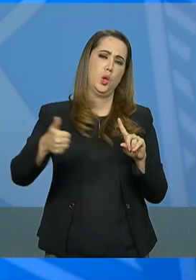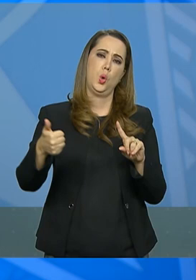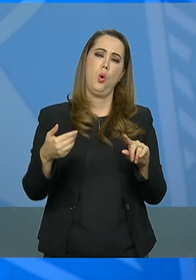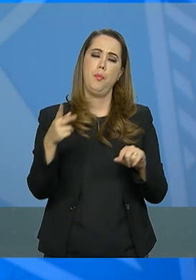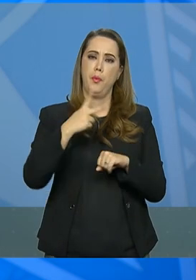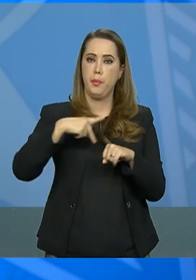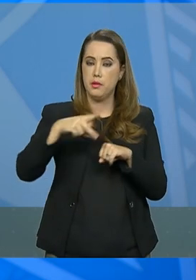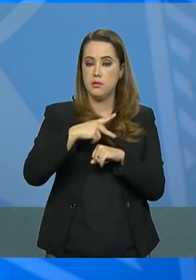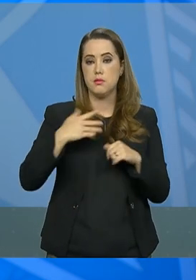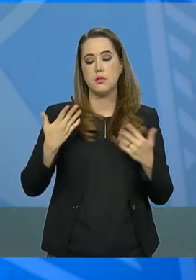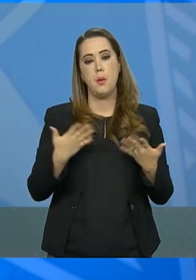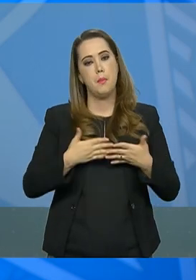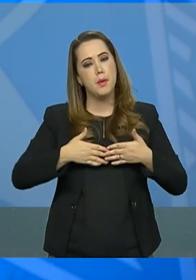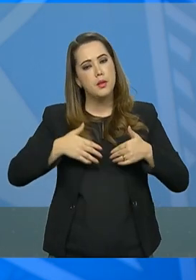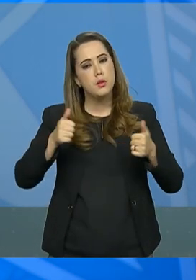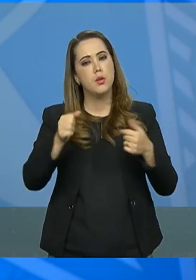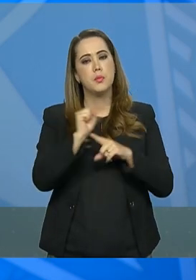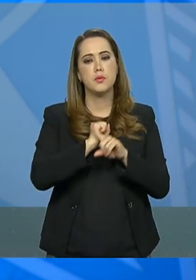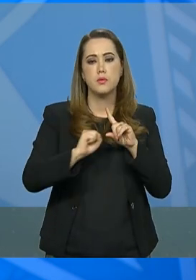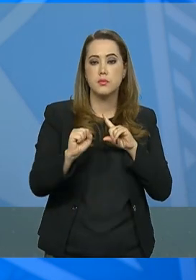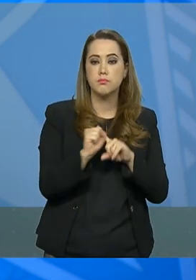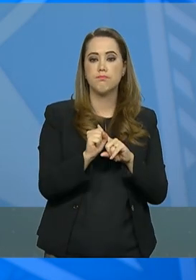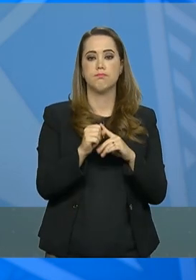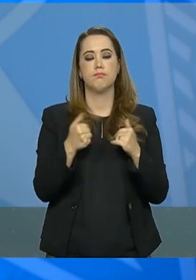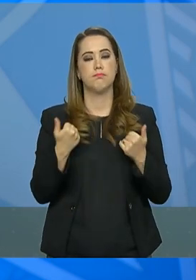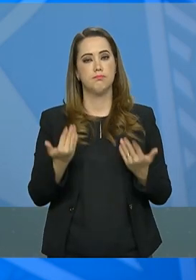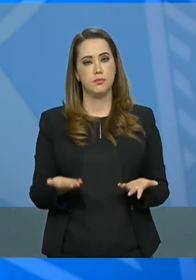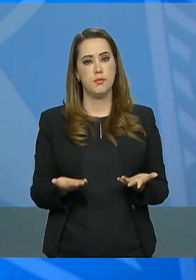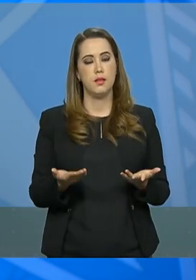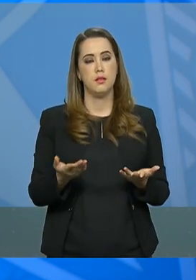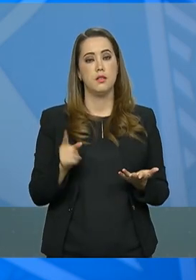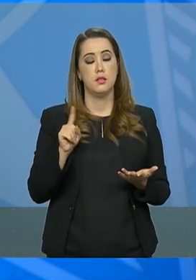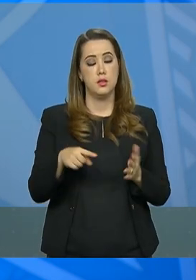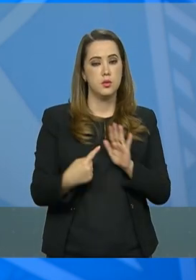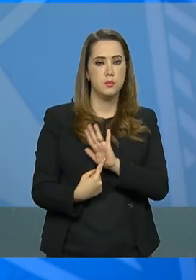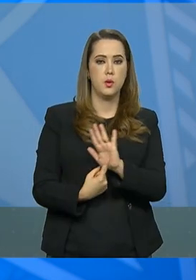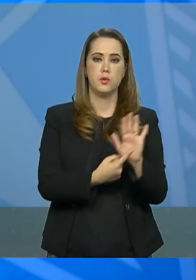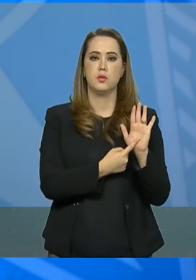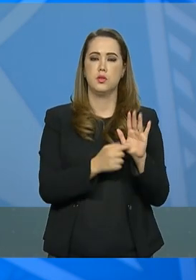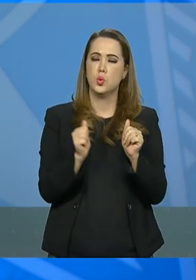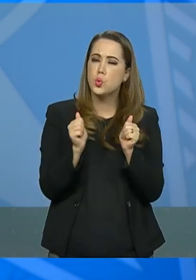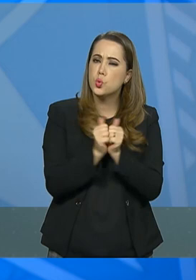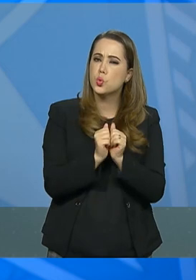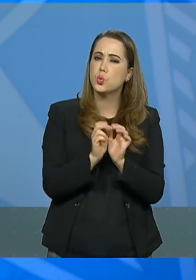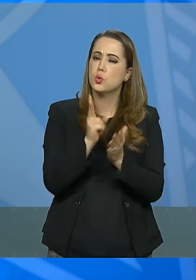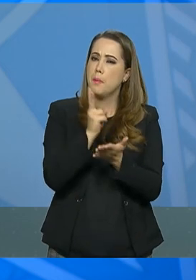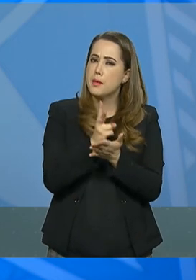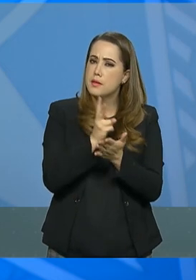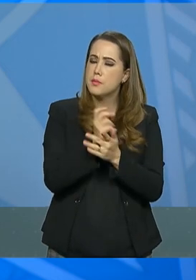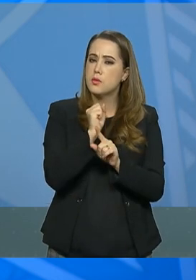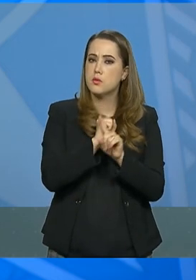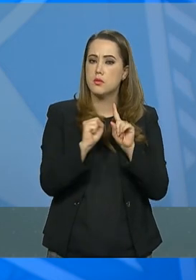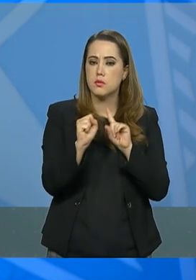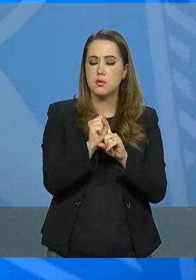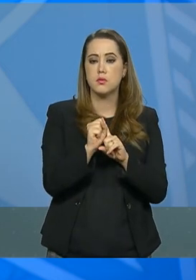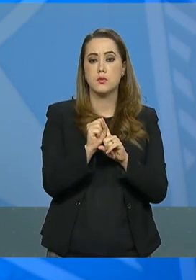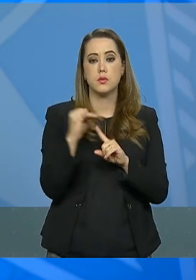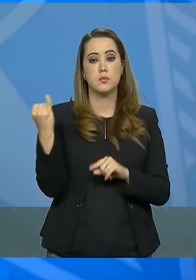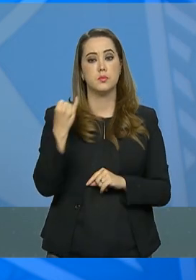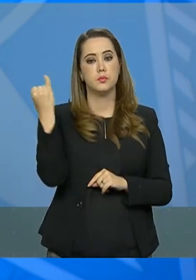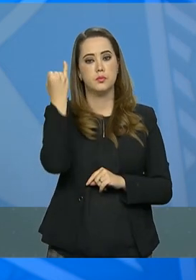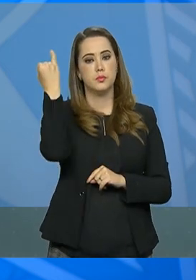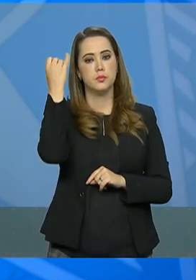para o país, melhor para a sociedade. E isso demonstrará, junto a essa mesma sociedade, a